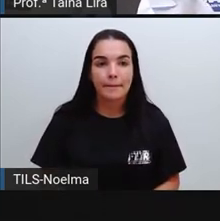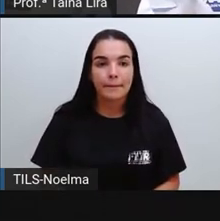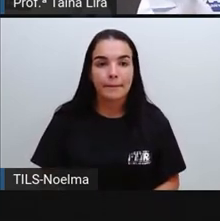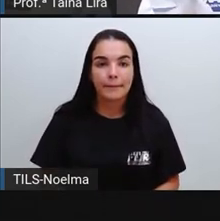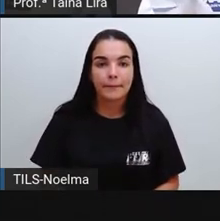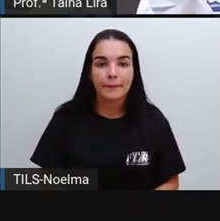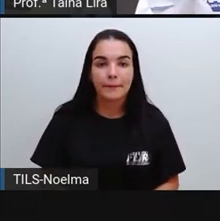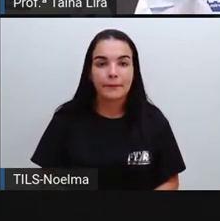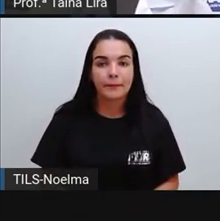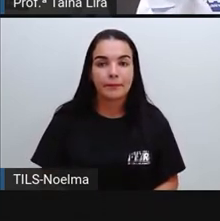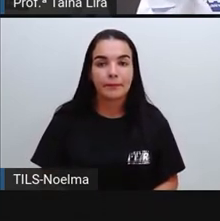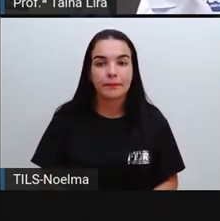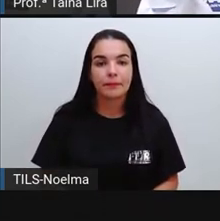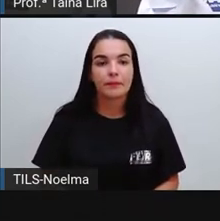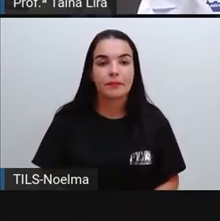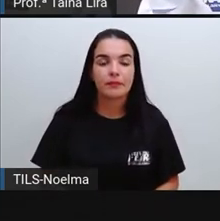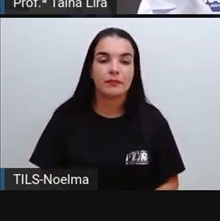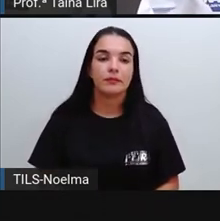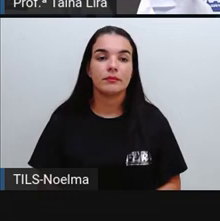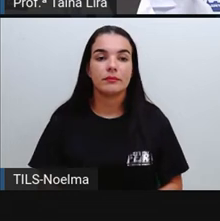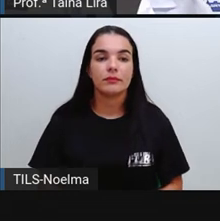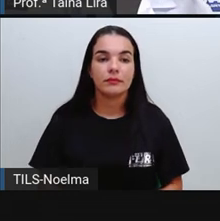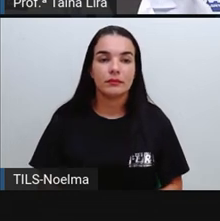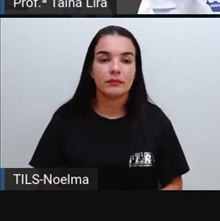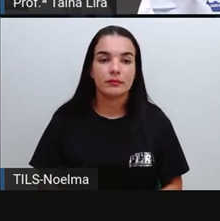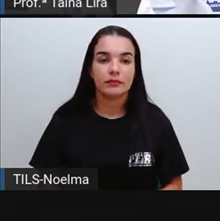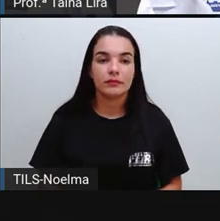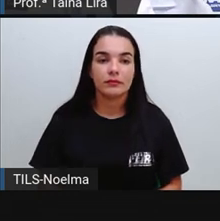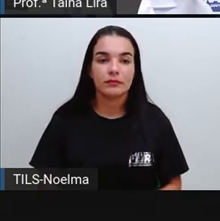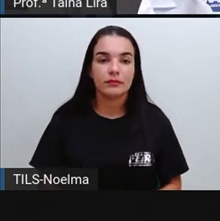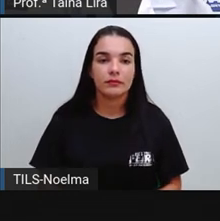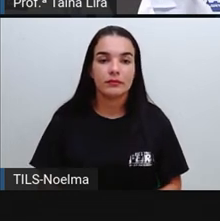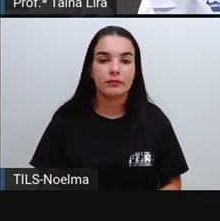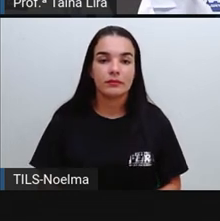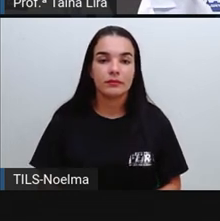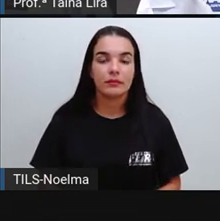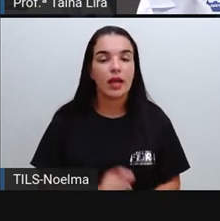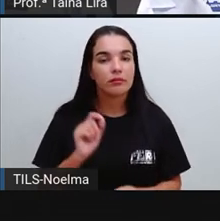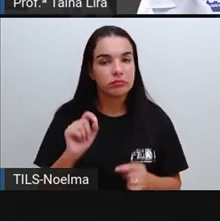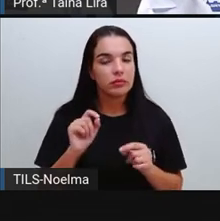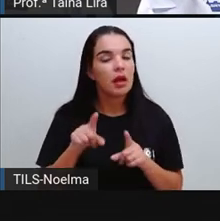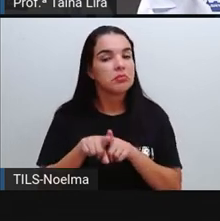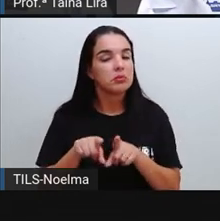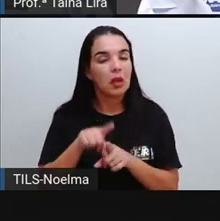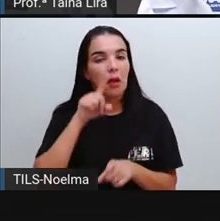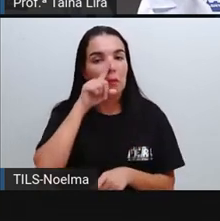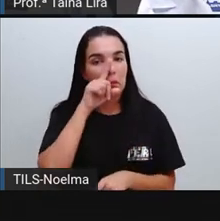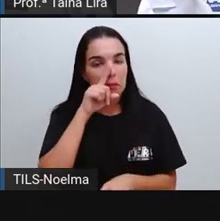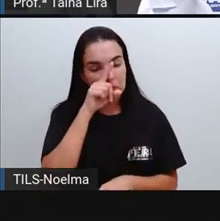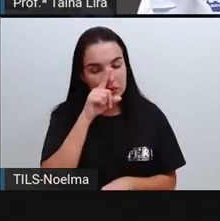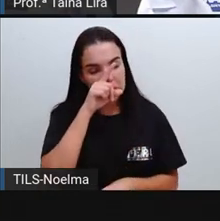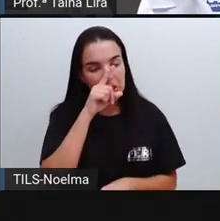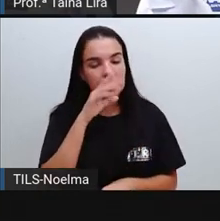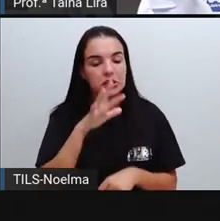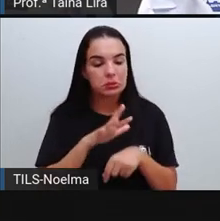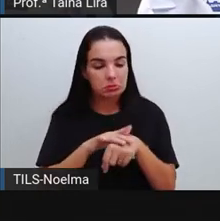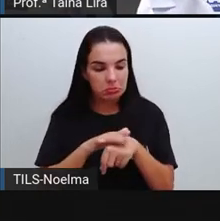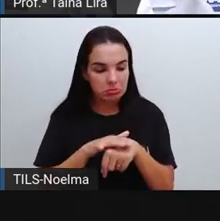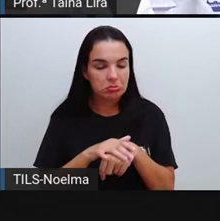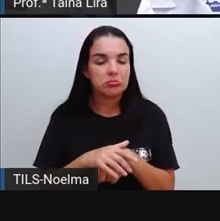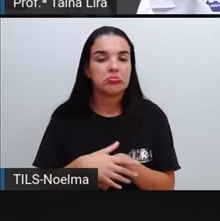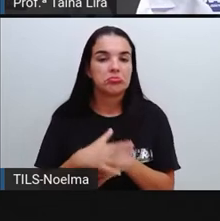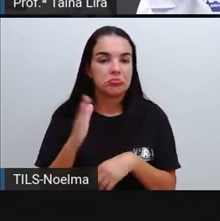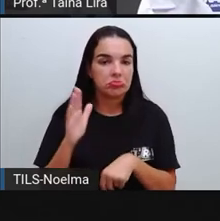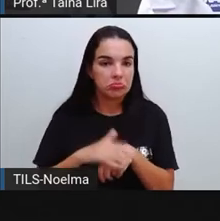desordenada pode causar hipertensão, que é perigosíssima aí. Todas essas doenças, né,